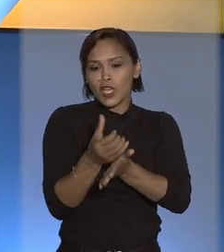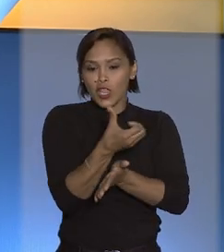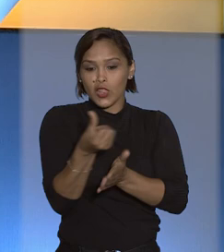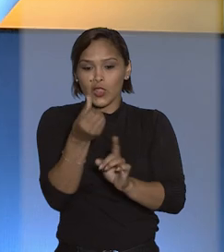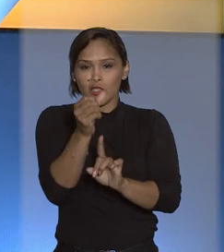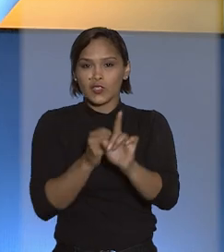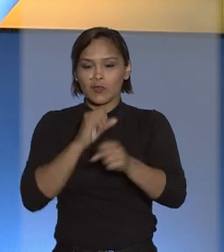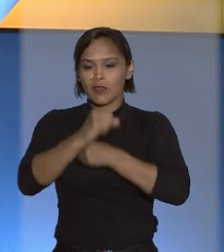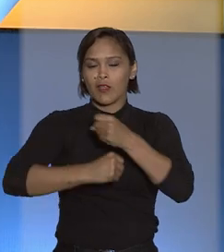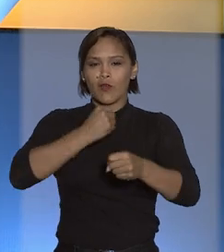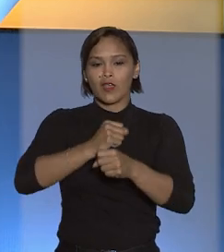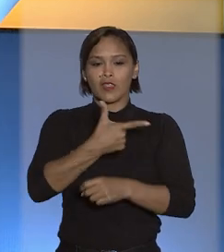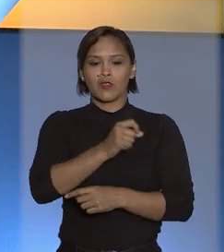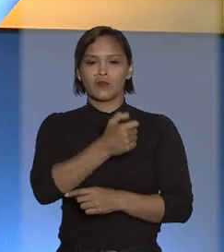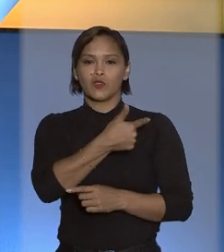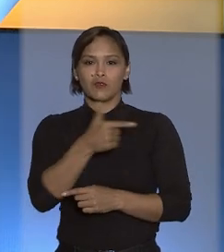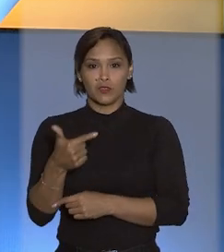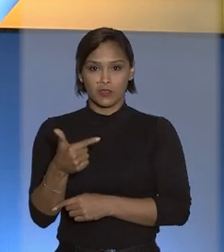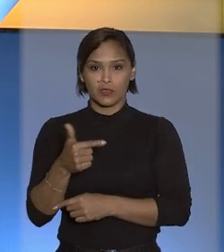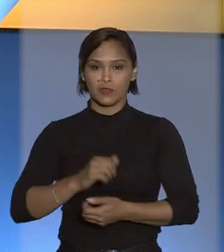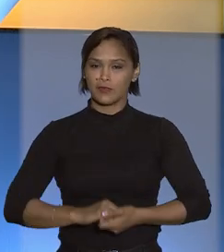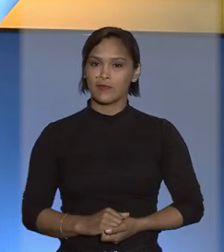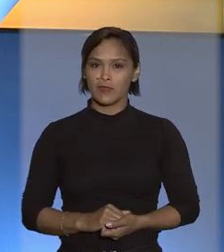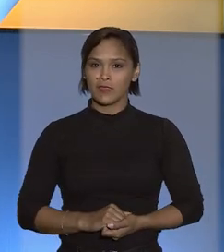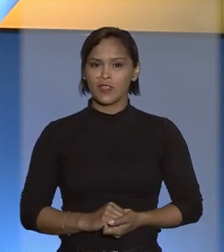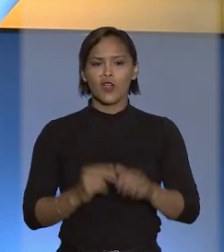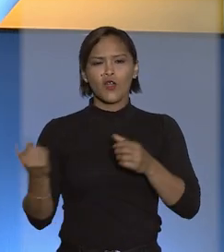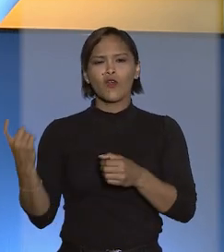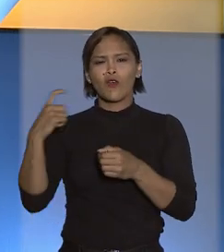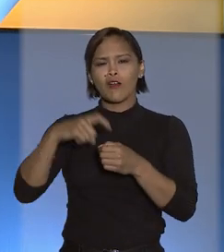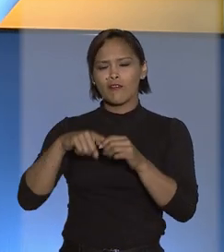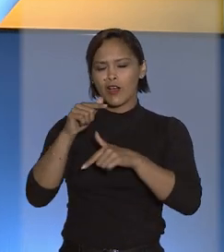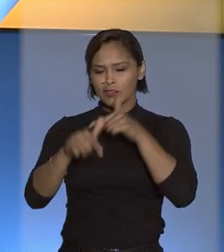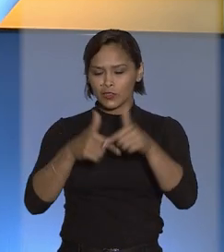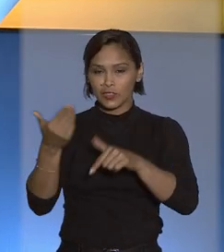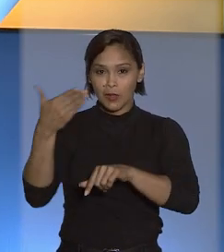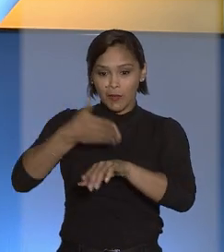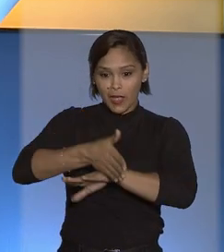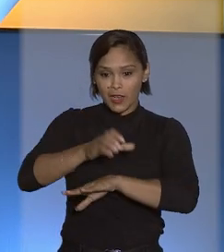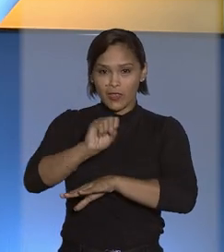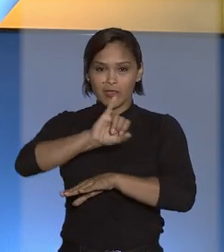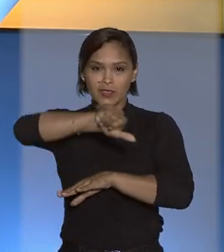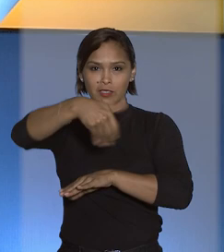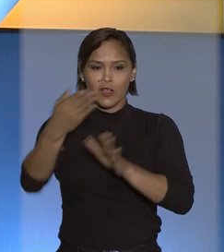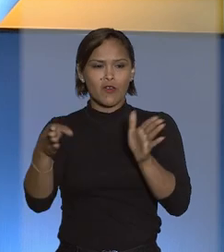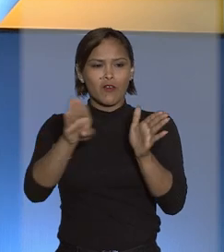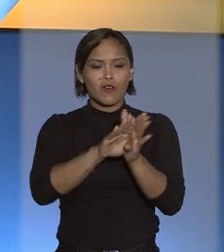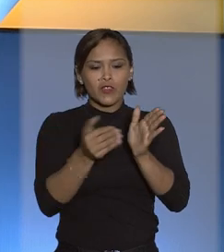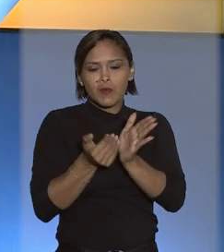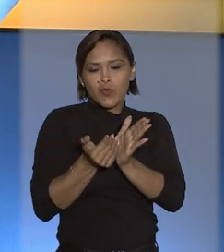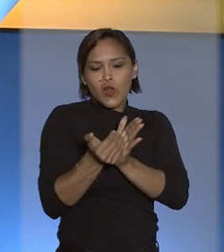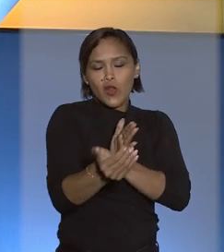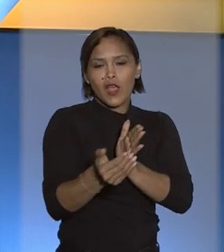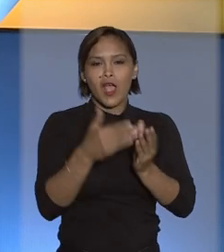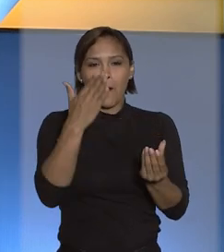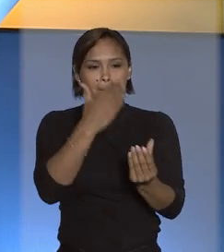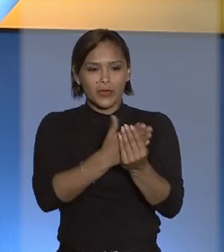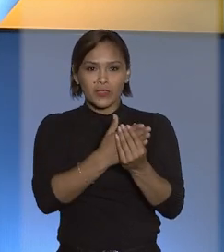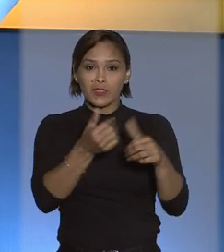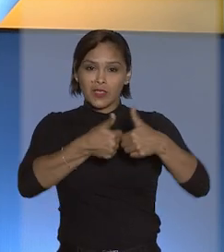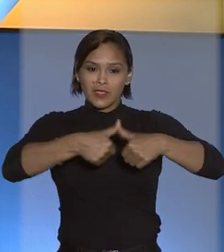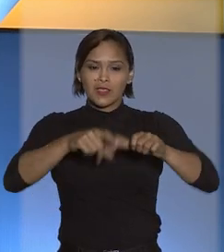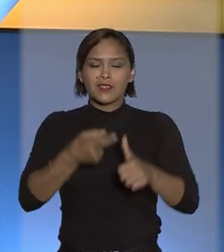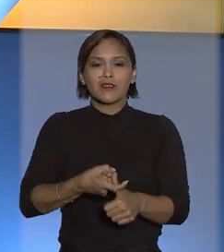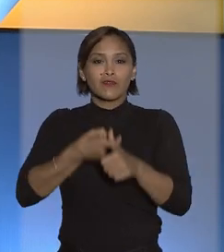segundo semestre forense de 2022. Com o retorno das atividades, voltaram a correr os prazos processuais